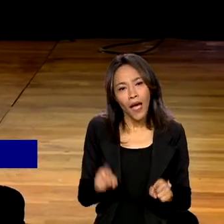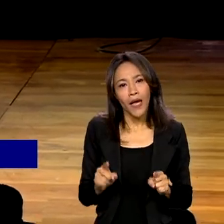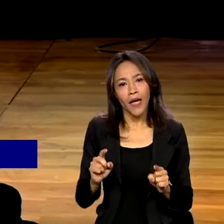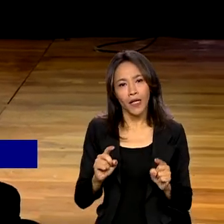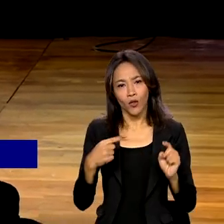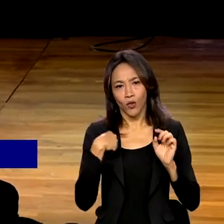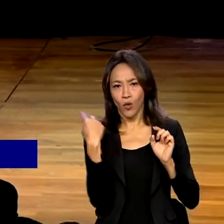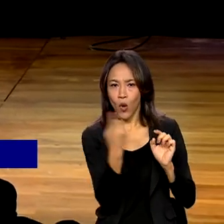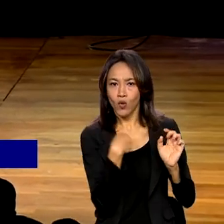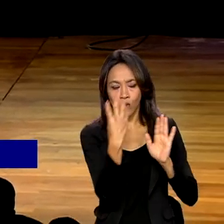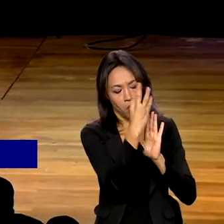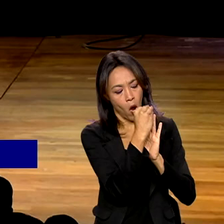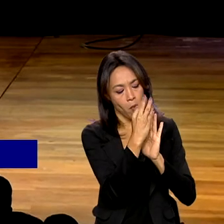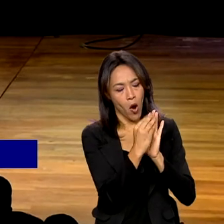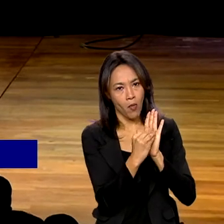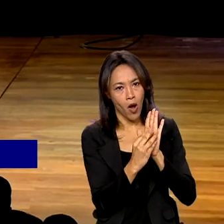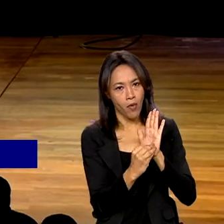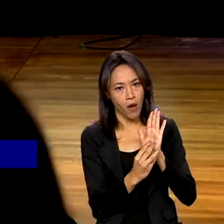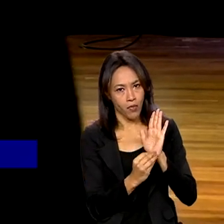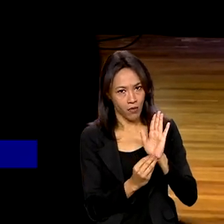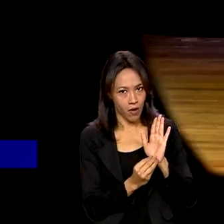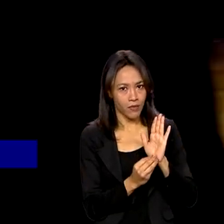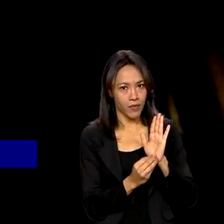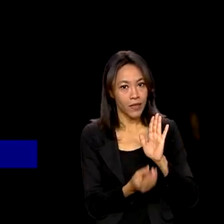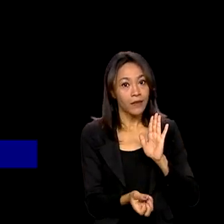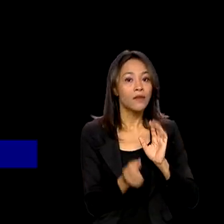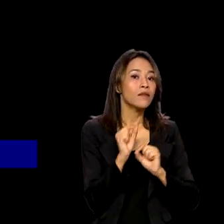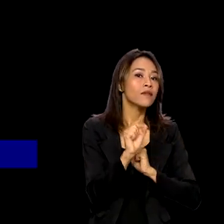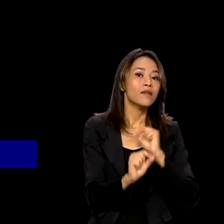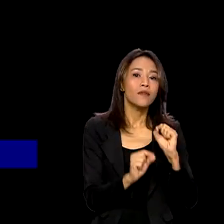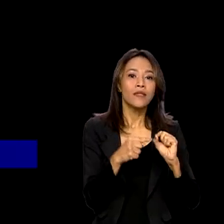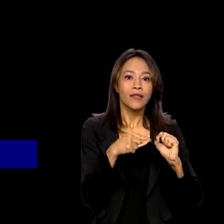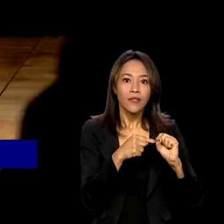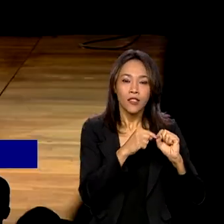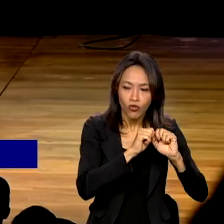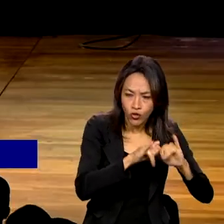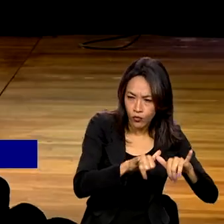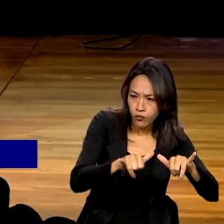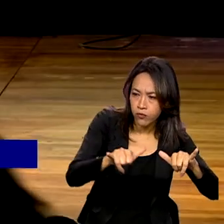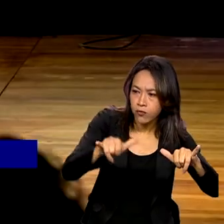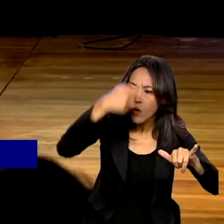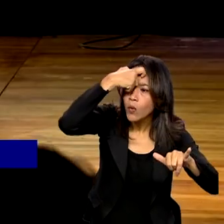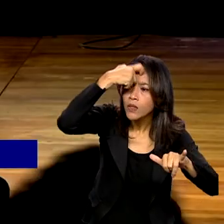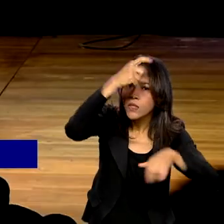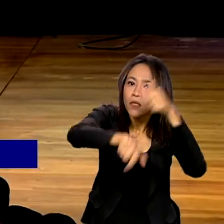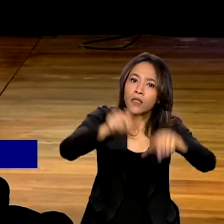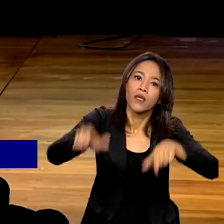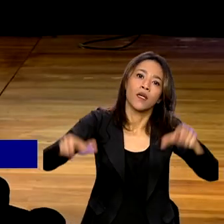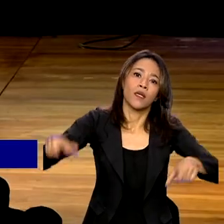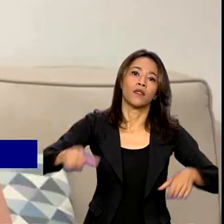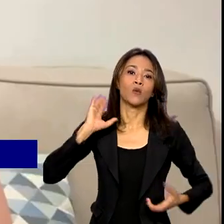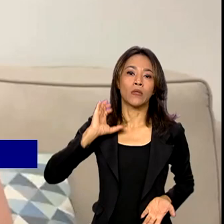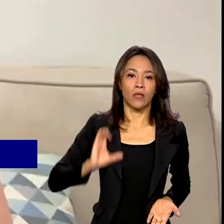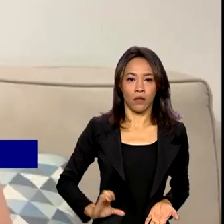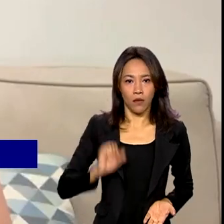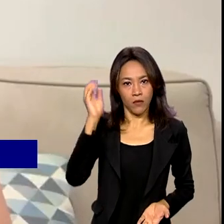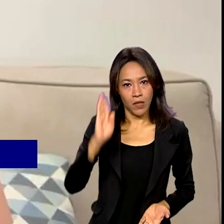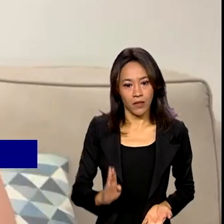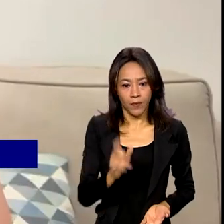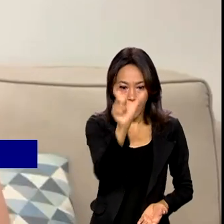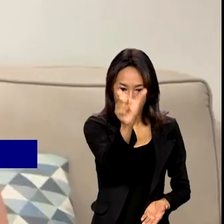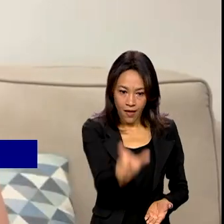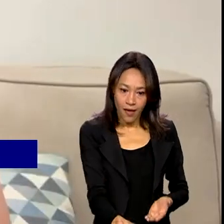conteúdos, criar o senso crítico do cidadão e da cidadã brasileira. Márcia